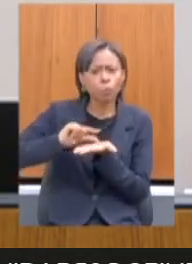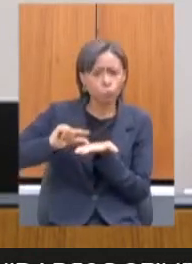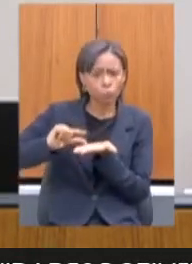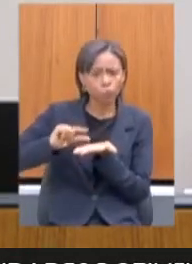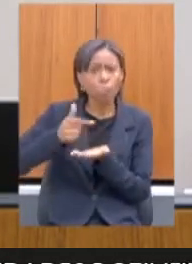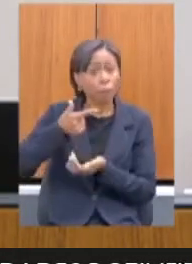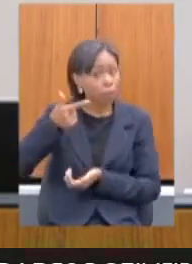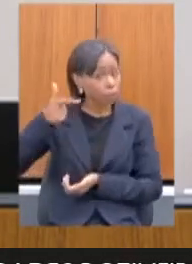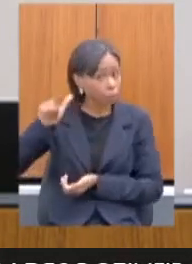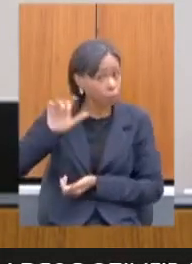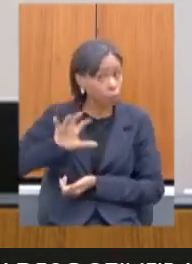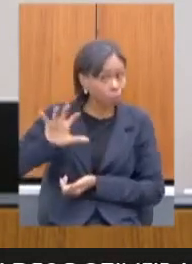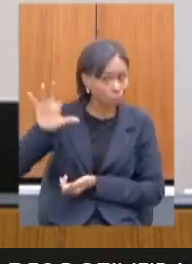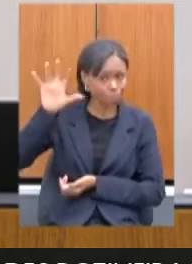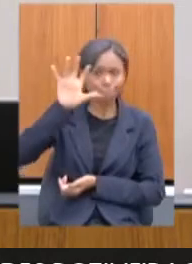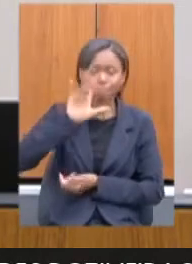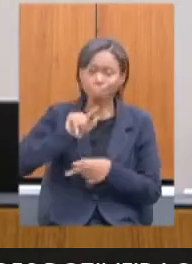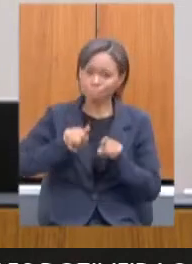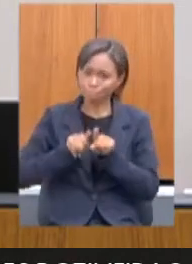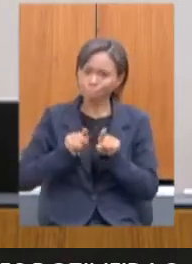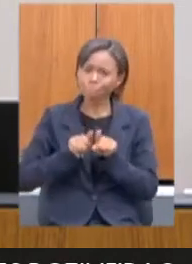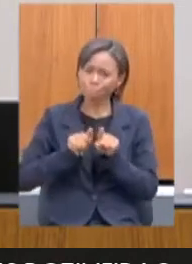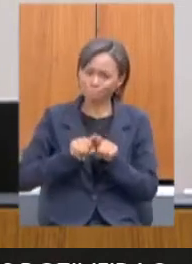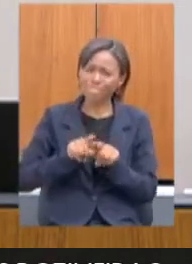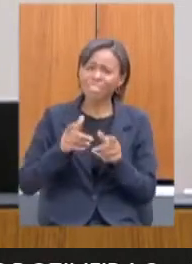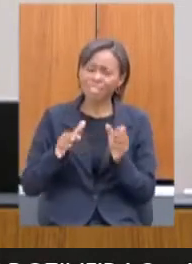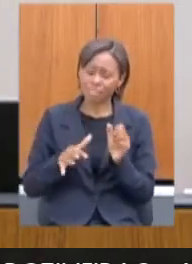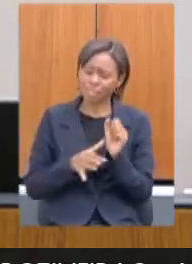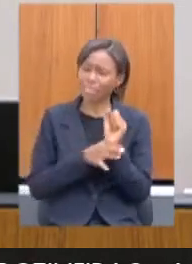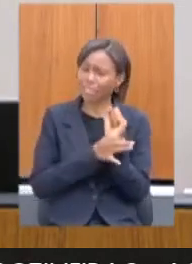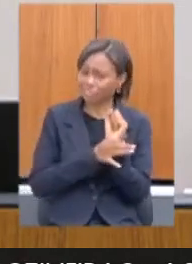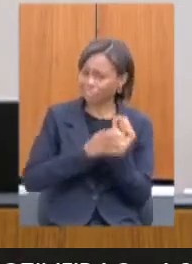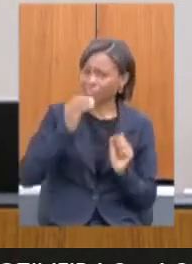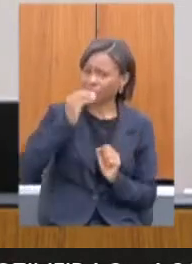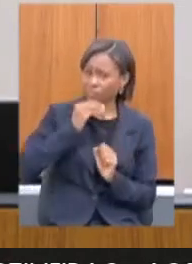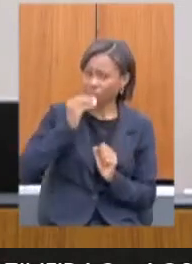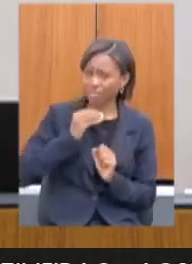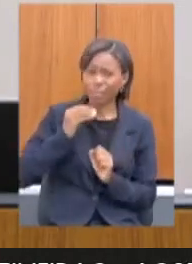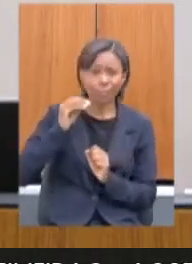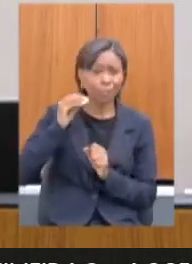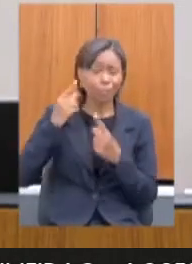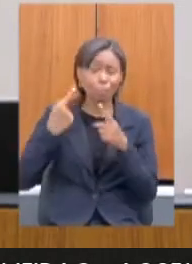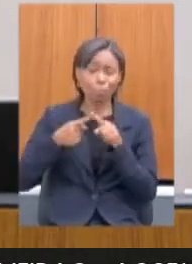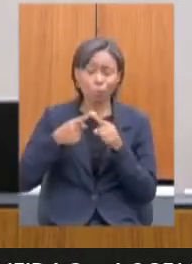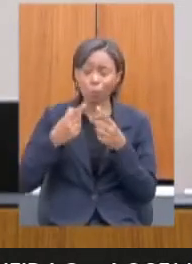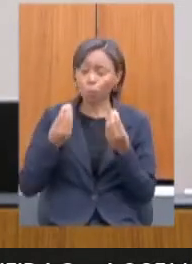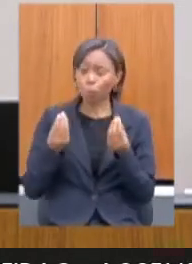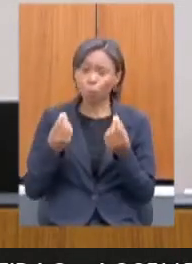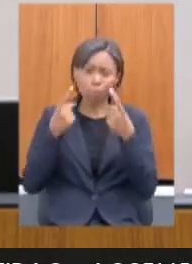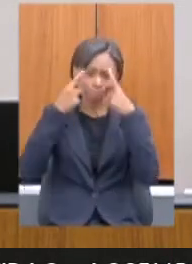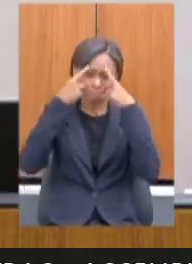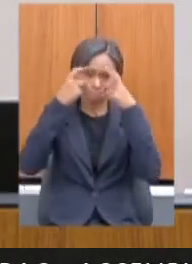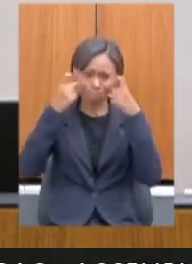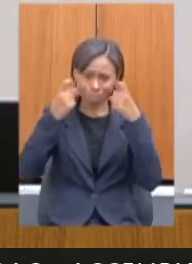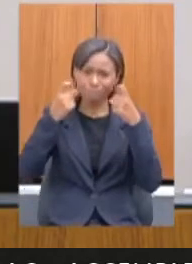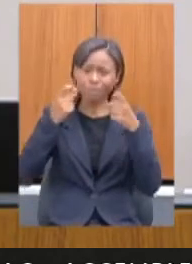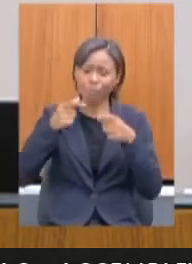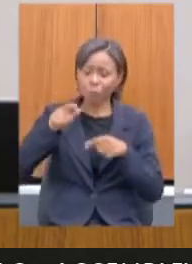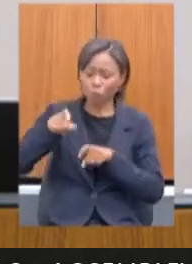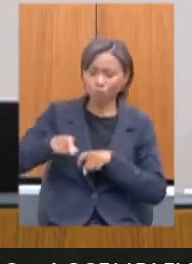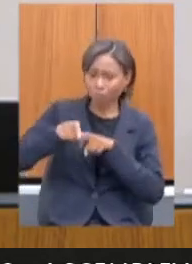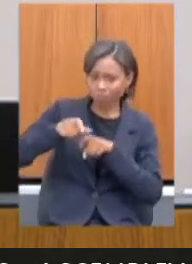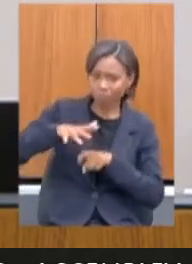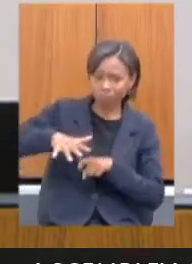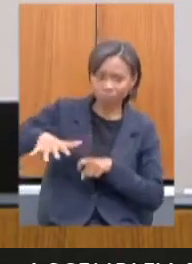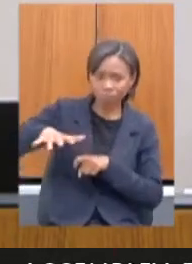Estado que apresenta muitas fragilidades do ponto de vista da violência, principalmente contra o povo do campo. E a gente sabe que nós estamos acompanhando um pouco